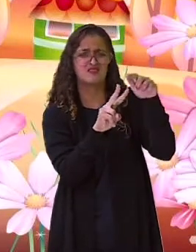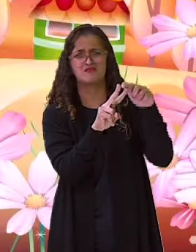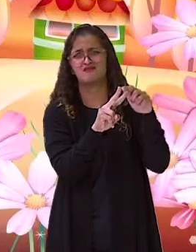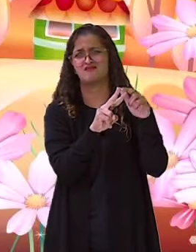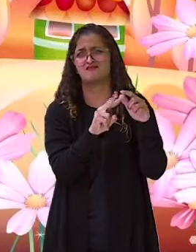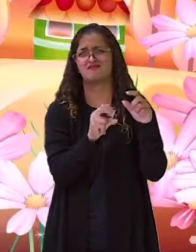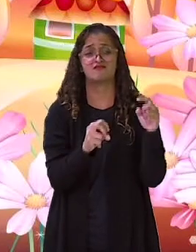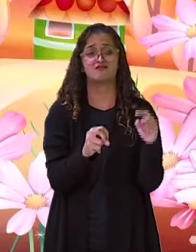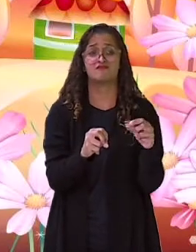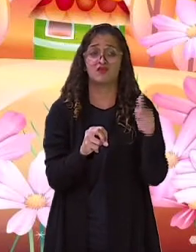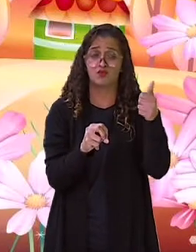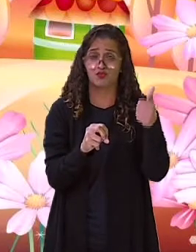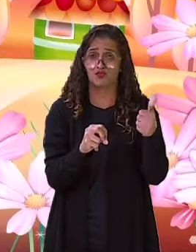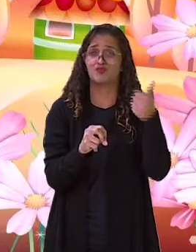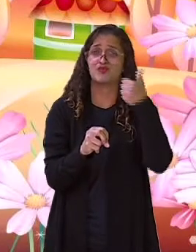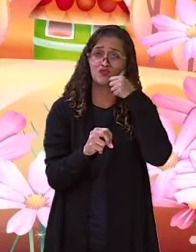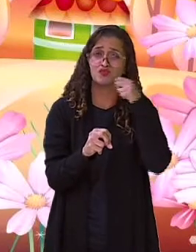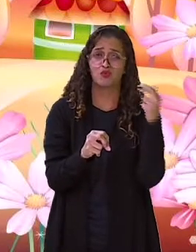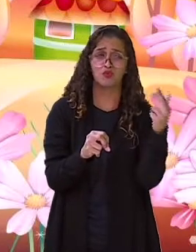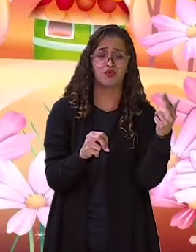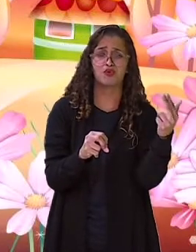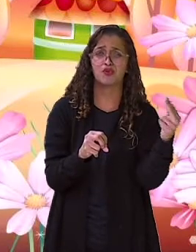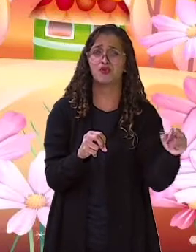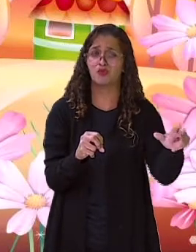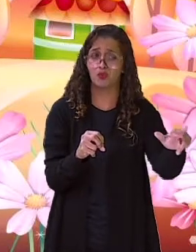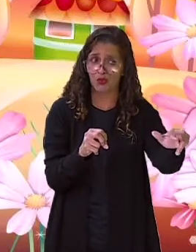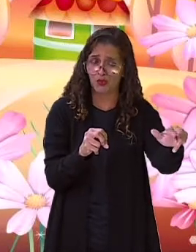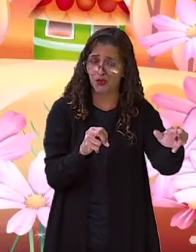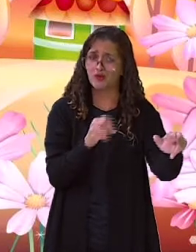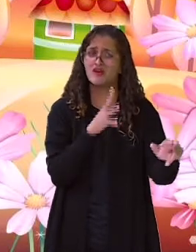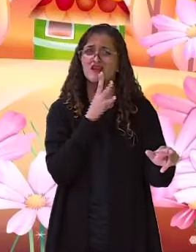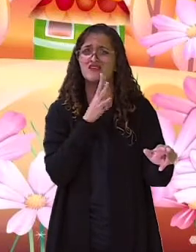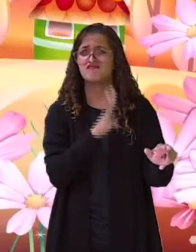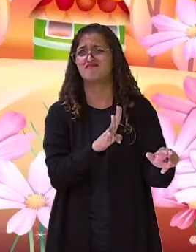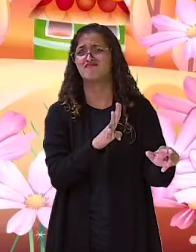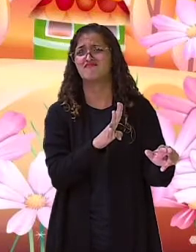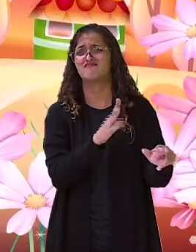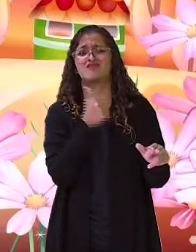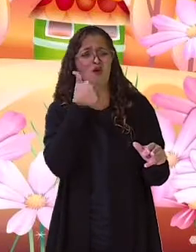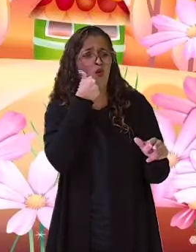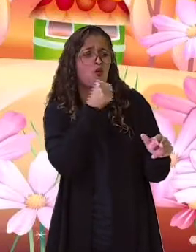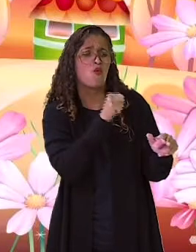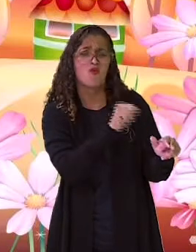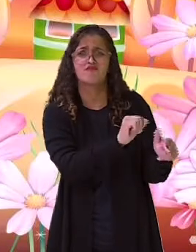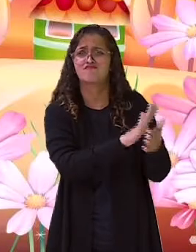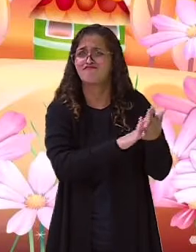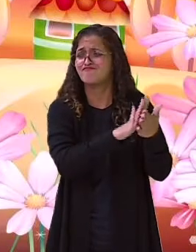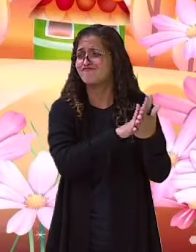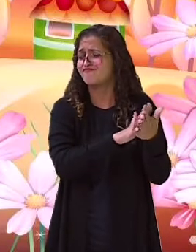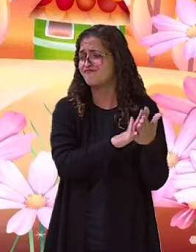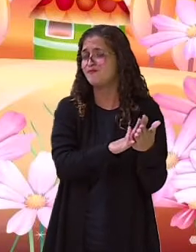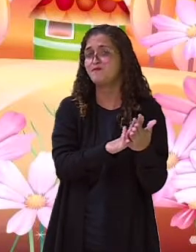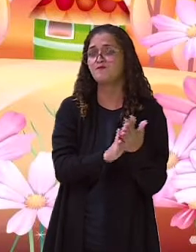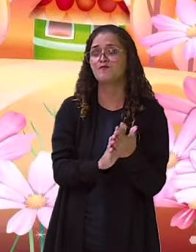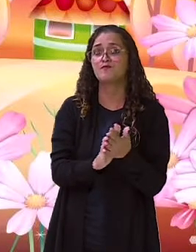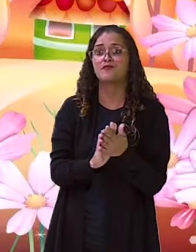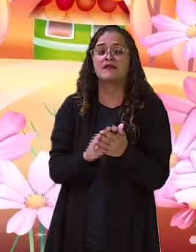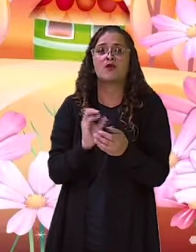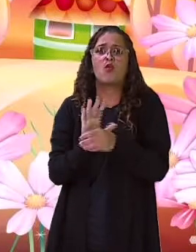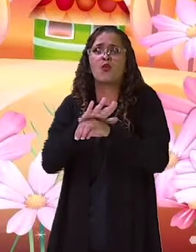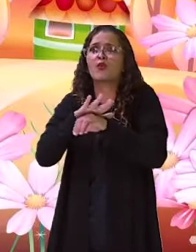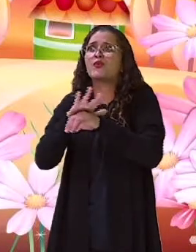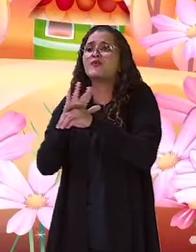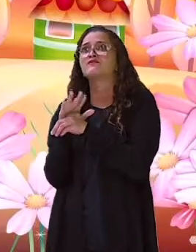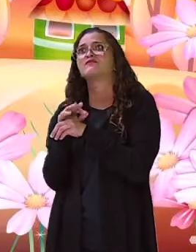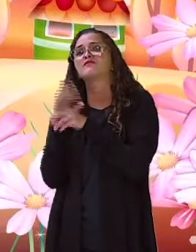Aquela noite, quase nem conseguiu dormir a noite, de tanto medo e preocupação. No dia seguinte,